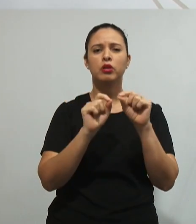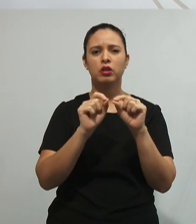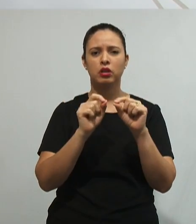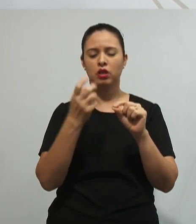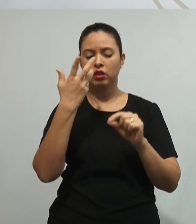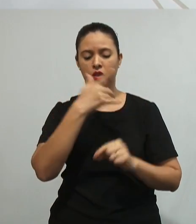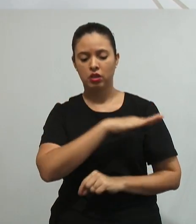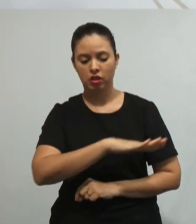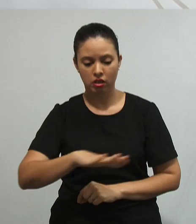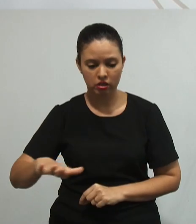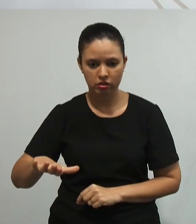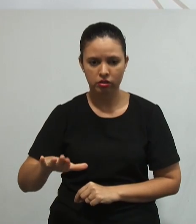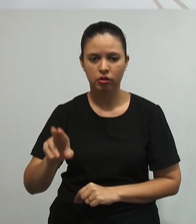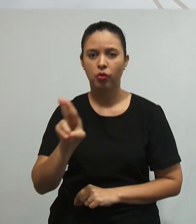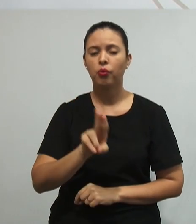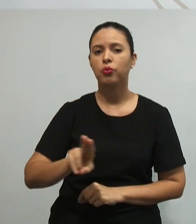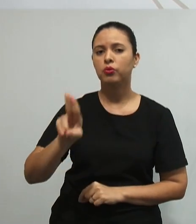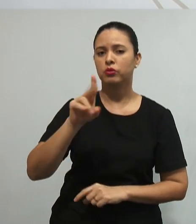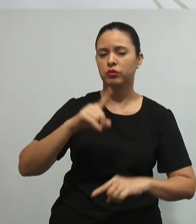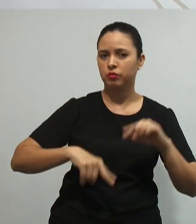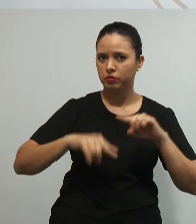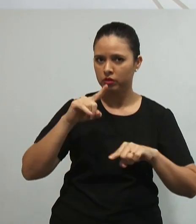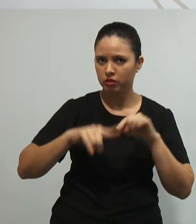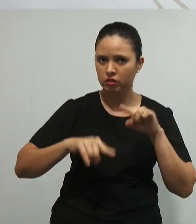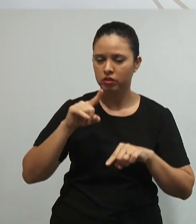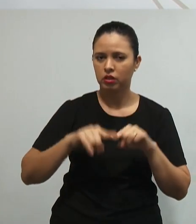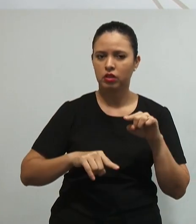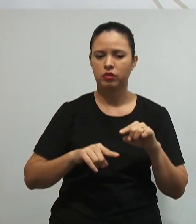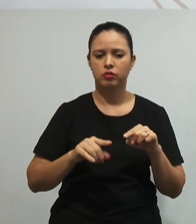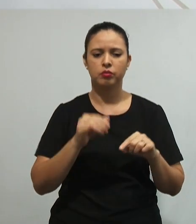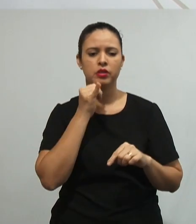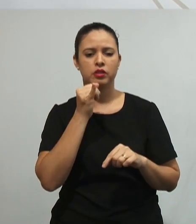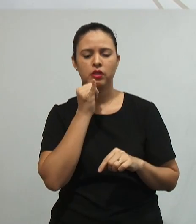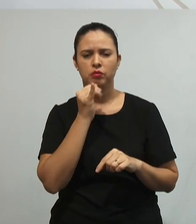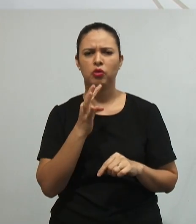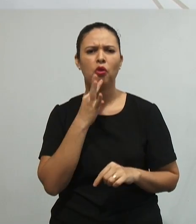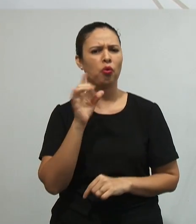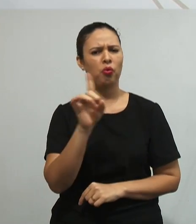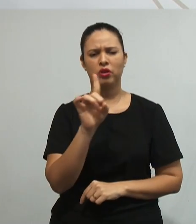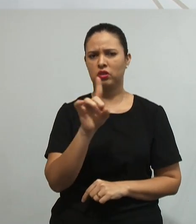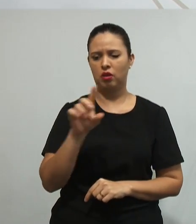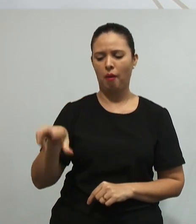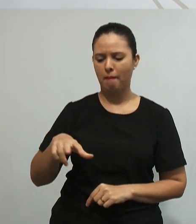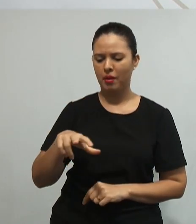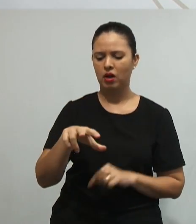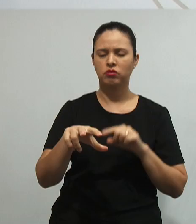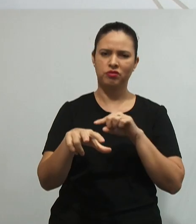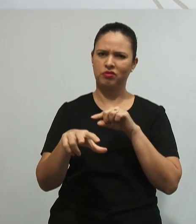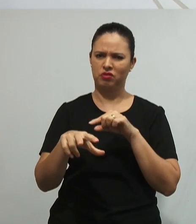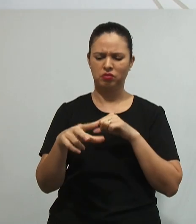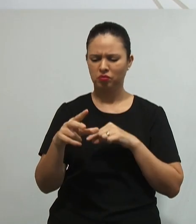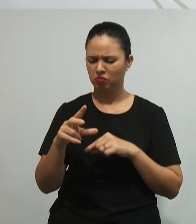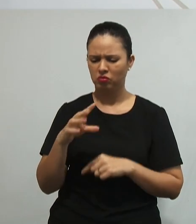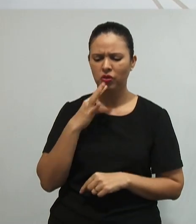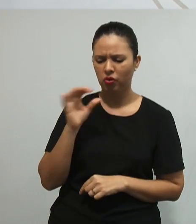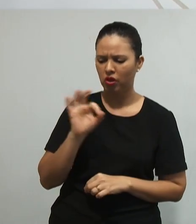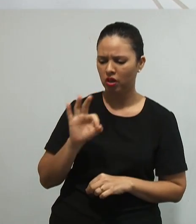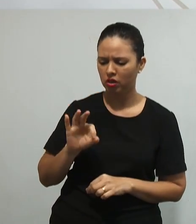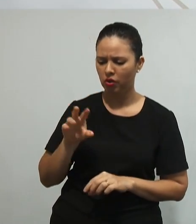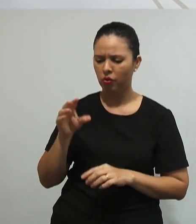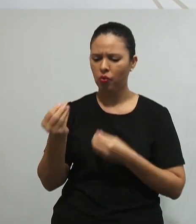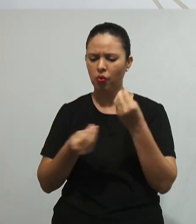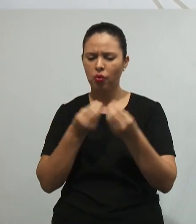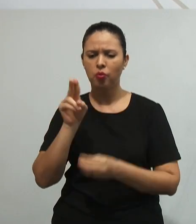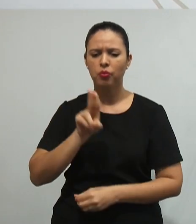pego aqui um novo objeto que eu não conheço, eu desconheço, por exemplo, este mouse. E aí eu vou manipulando este objeto,